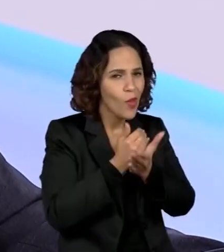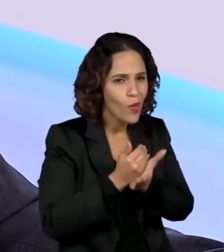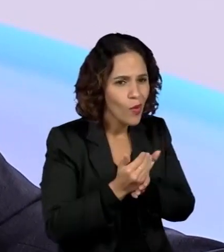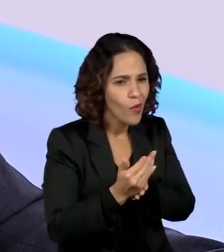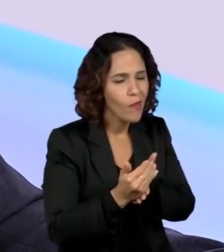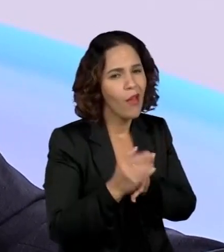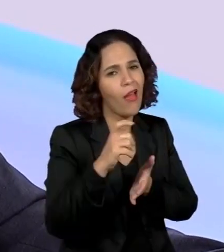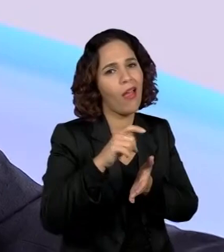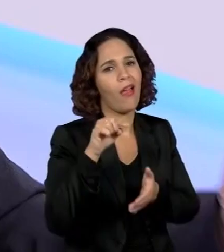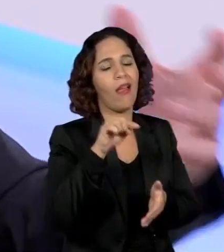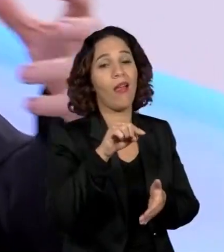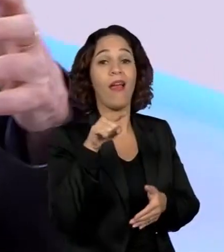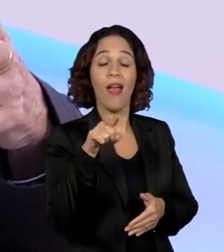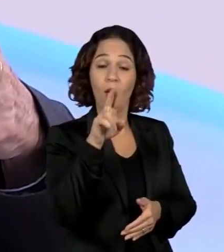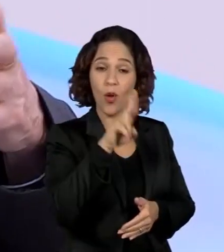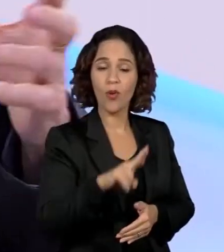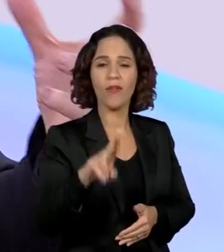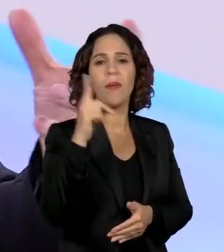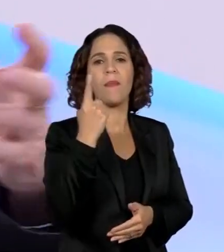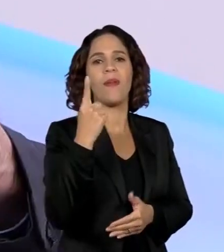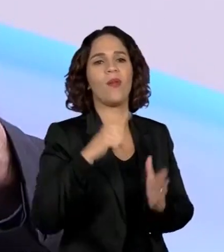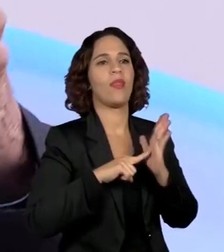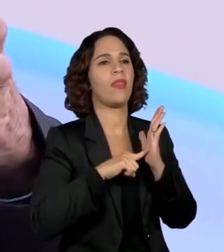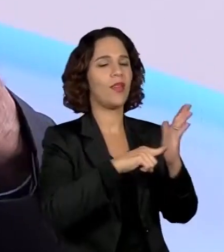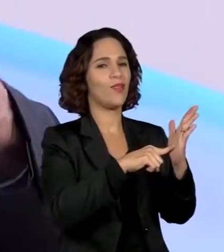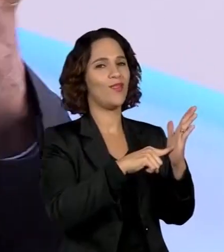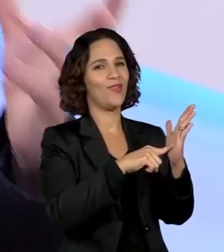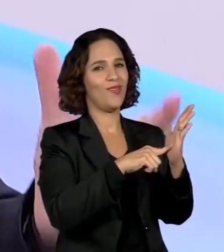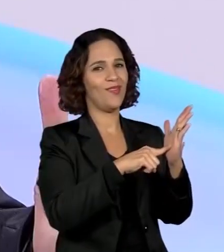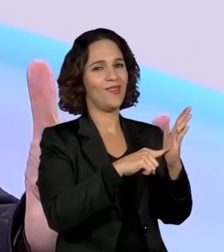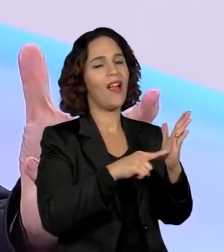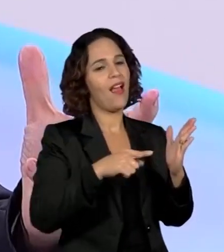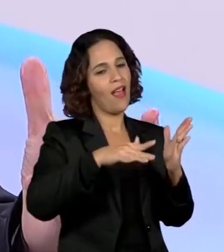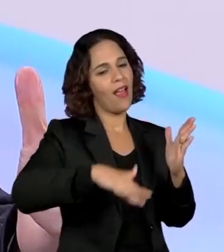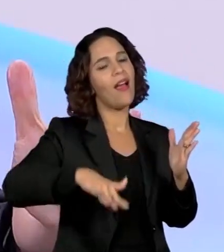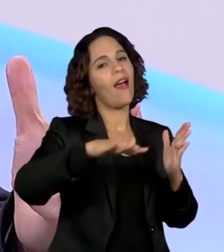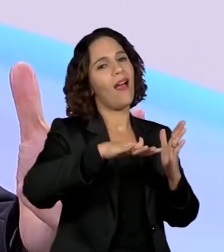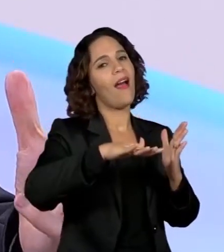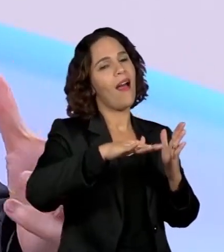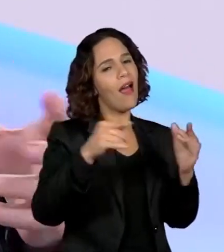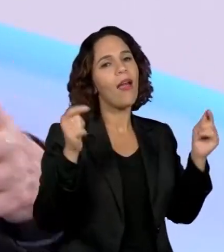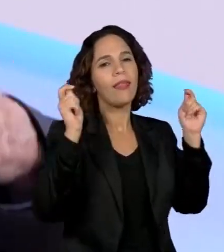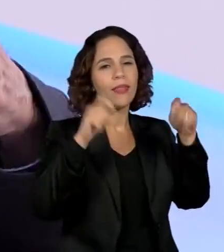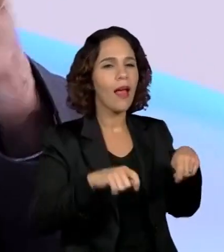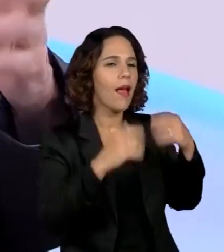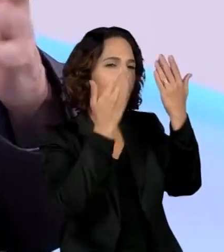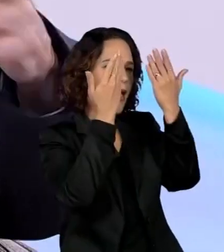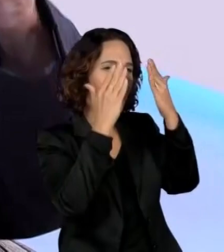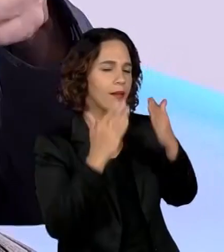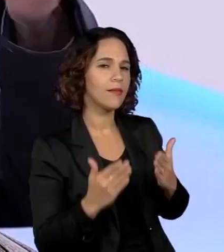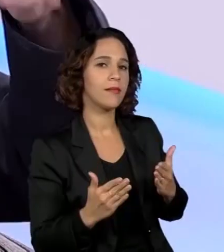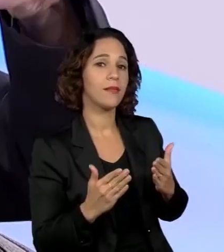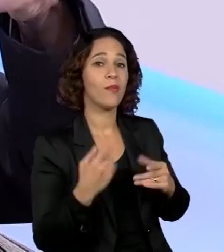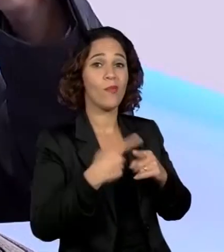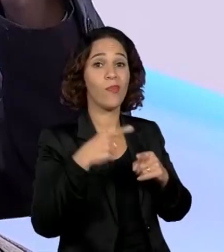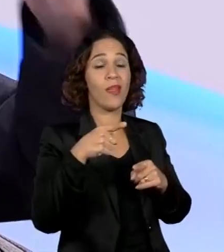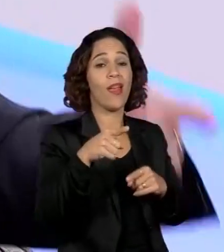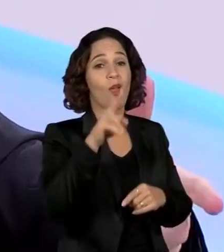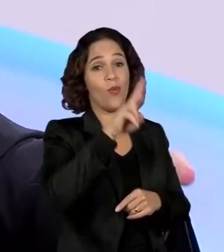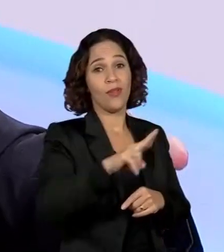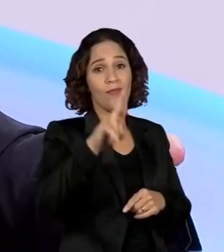tomado pela universidade. Este é um ambiente muito mais propício a esse tipo de análise, porque a universidade tem